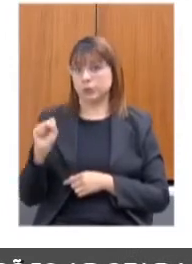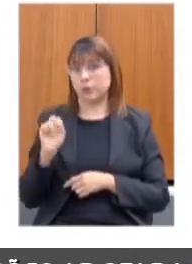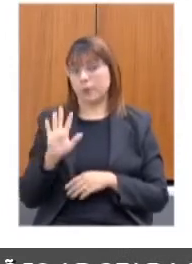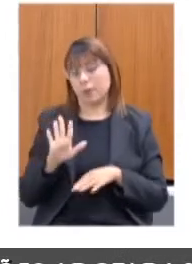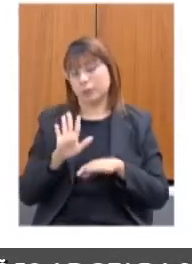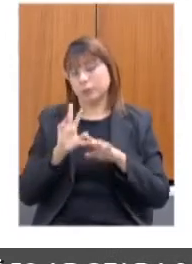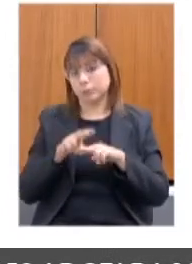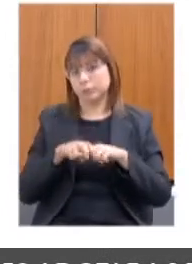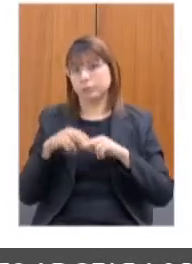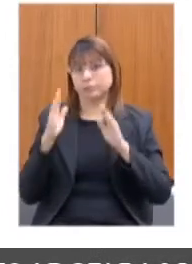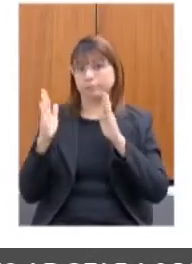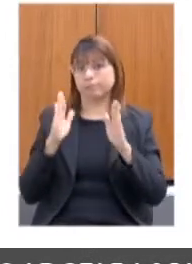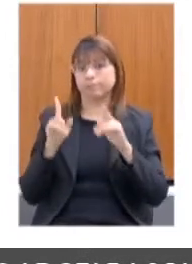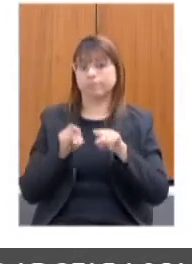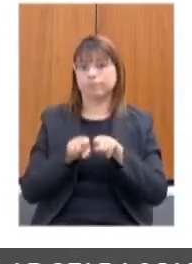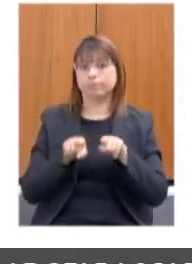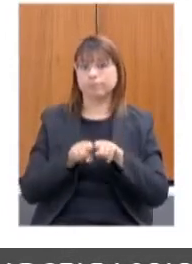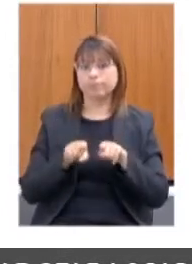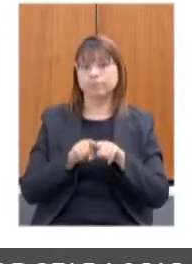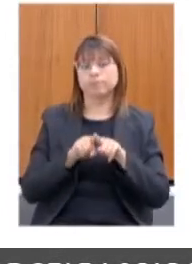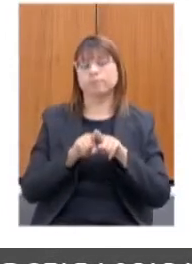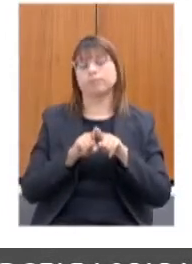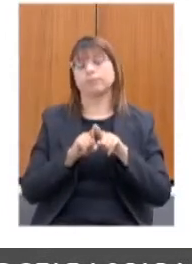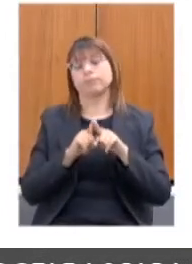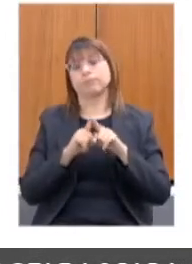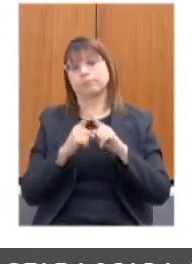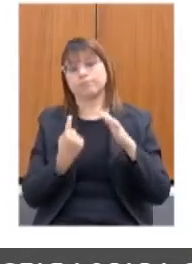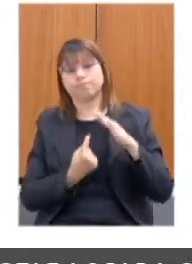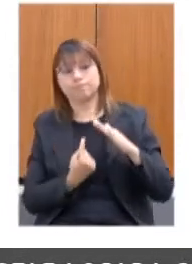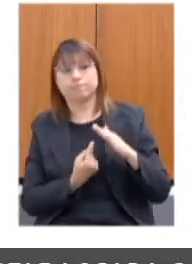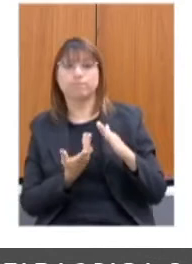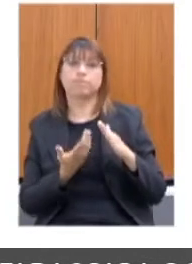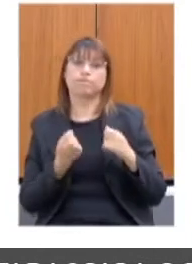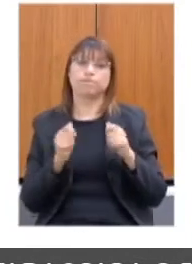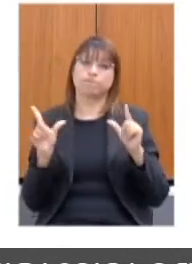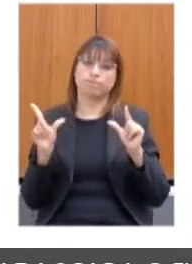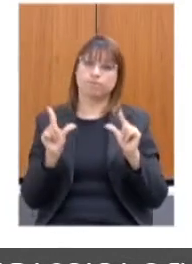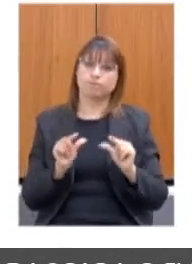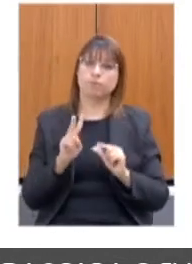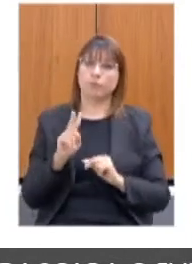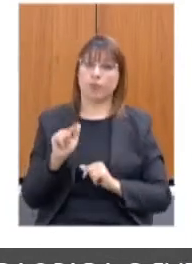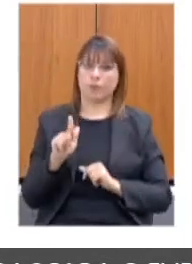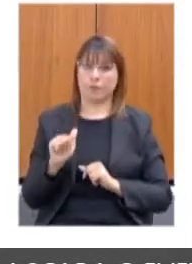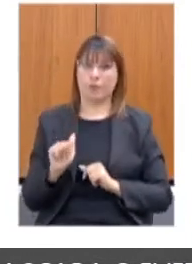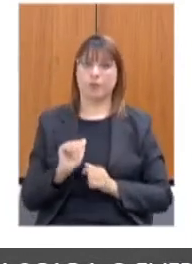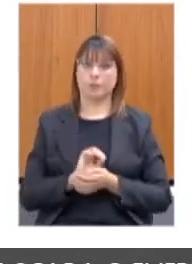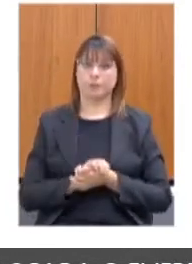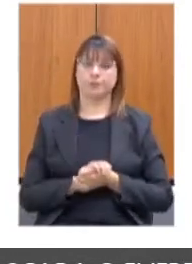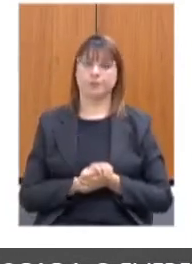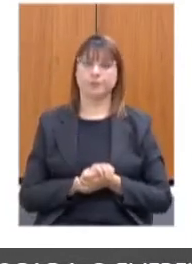pandemia e do distanciamento social, nós tivemos que diminuir um pouco as vagas ocupadas.